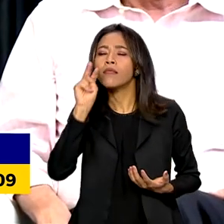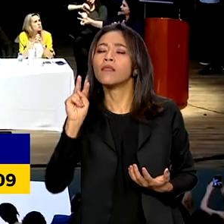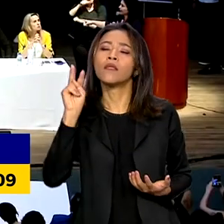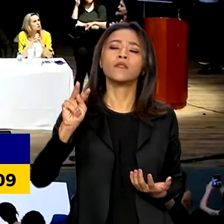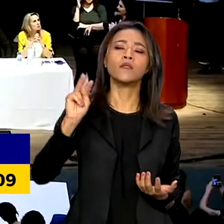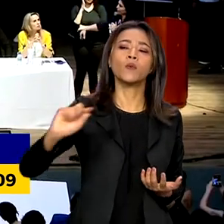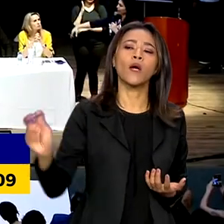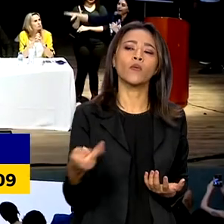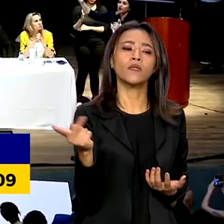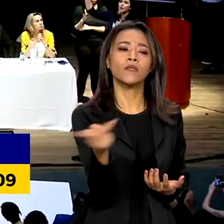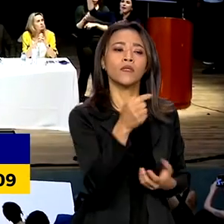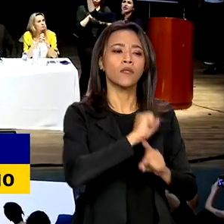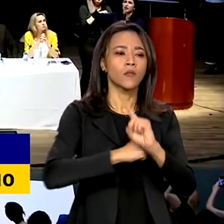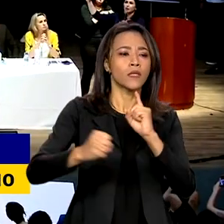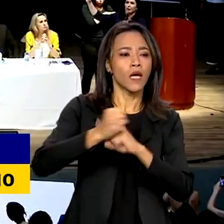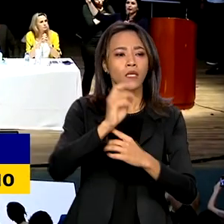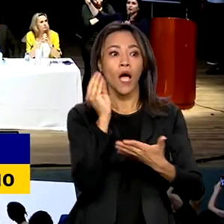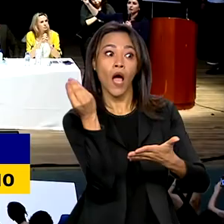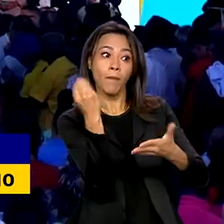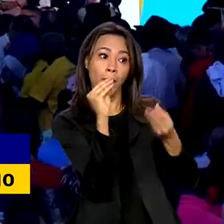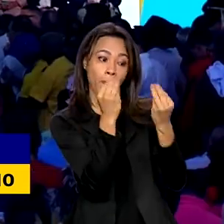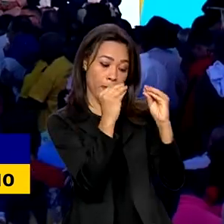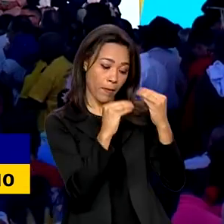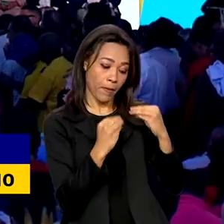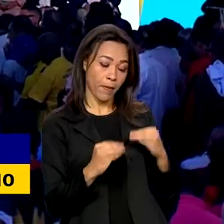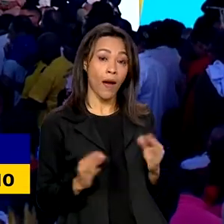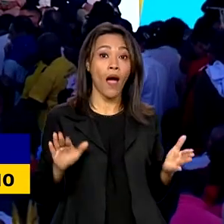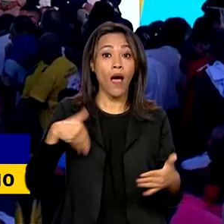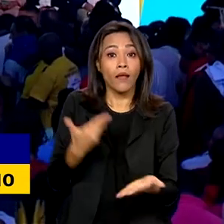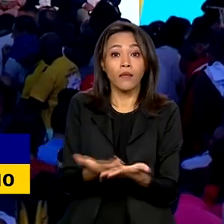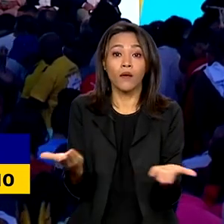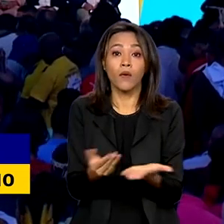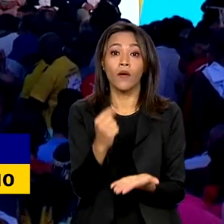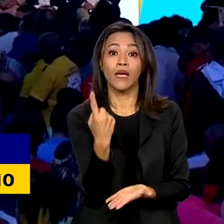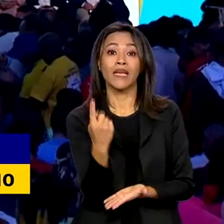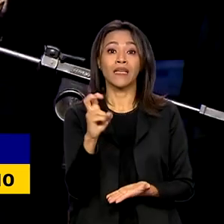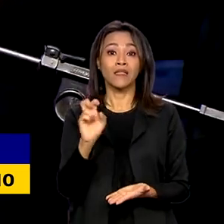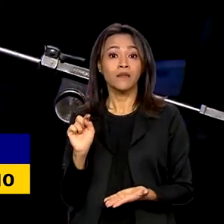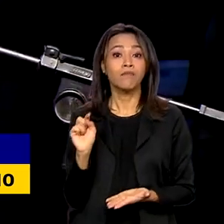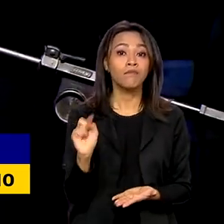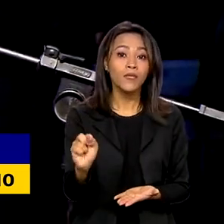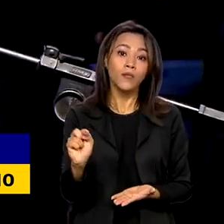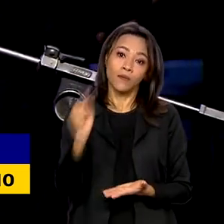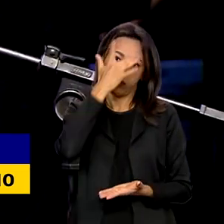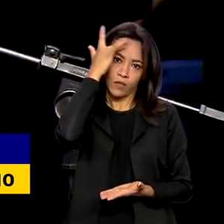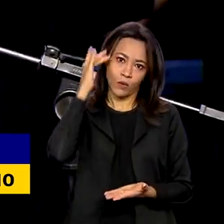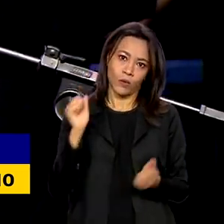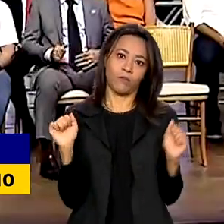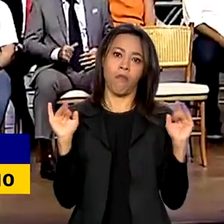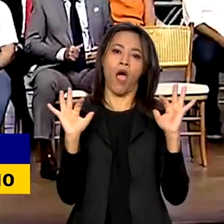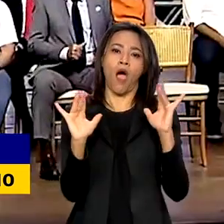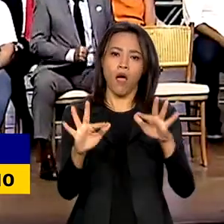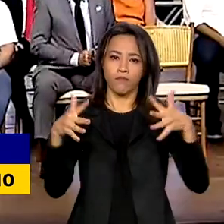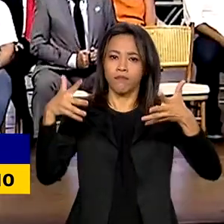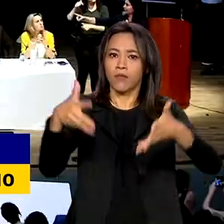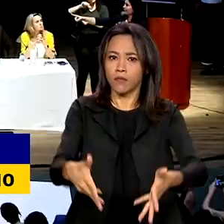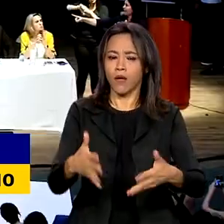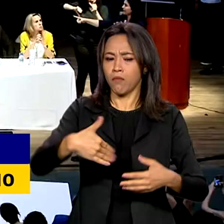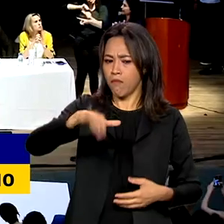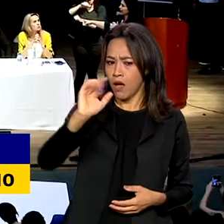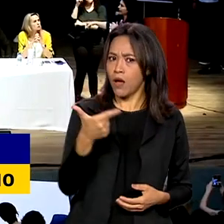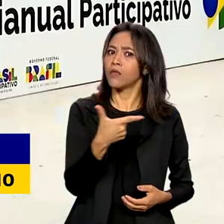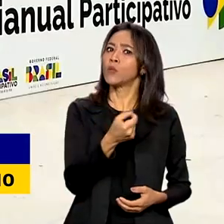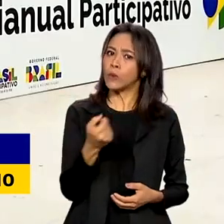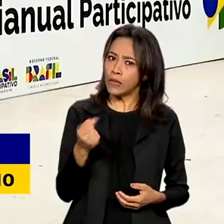quer. Até agora, participaram mais de 15 mil pessoas presencialmente das plenárias. Mais de 200